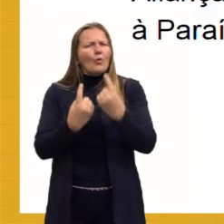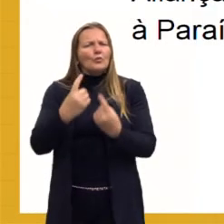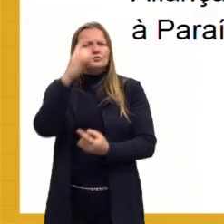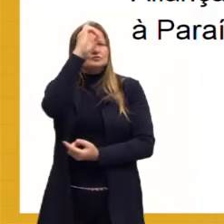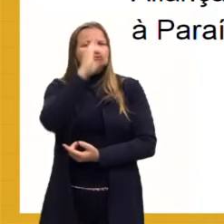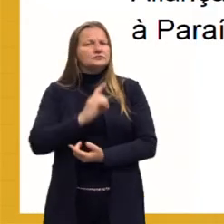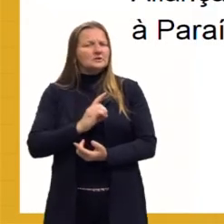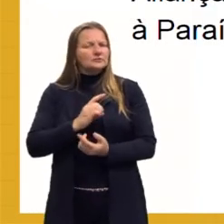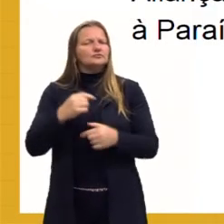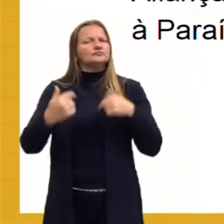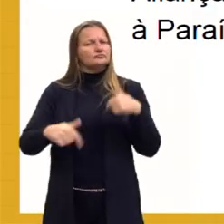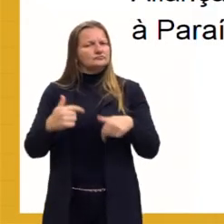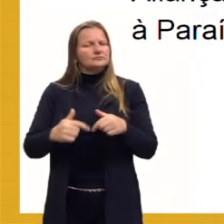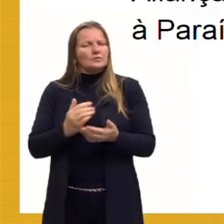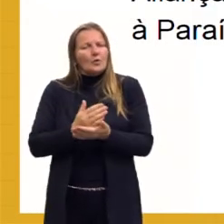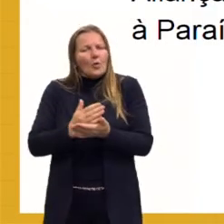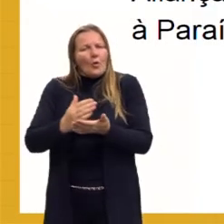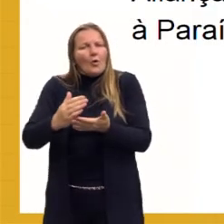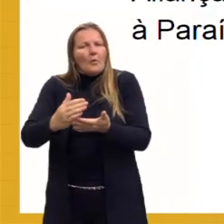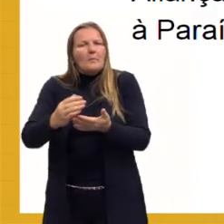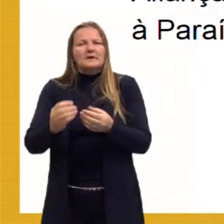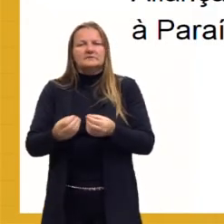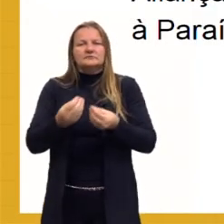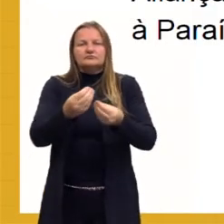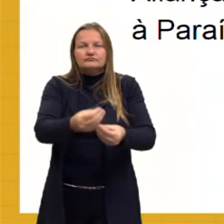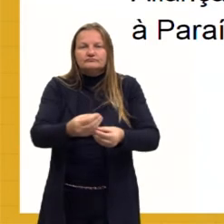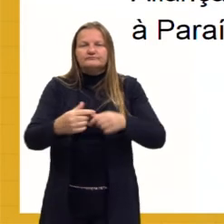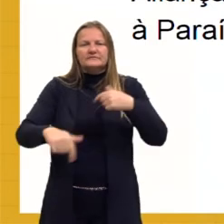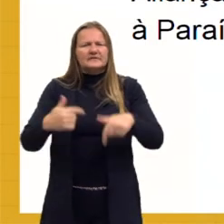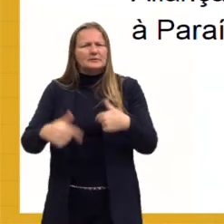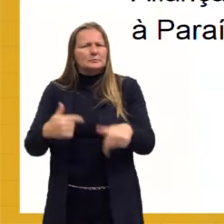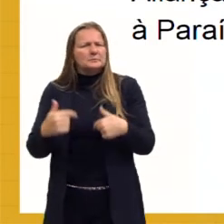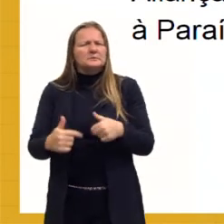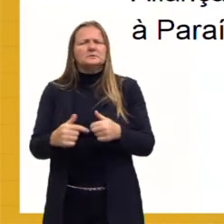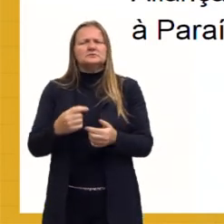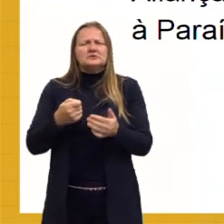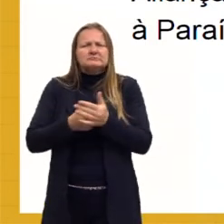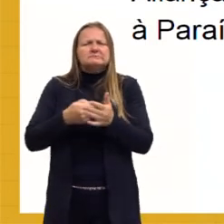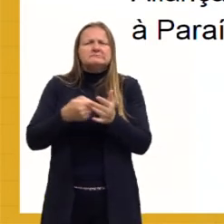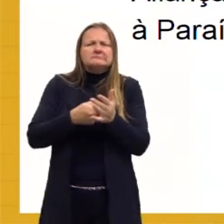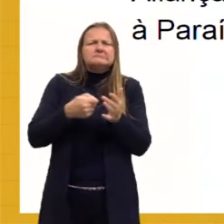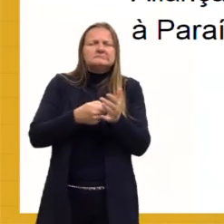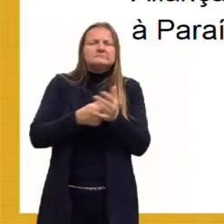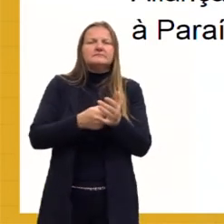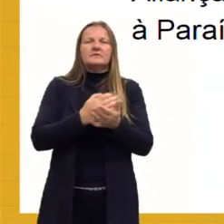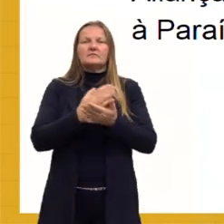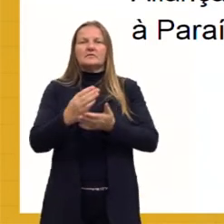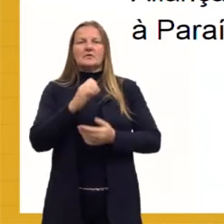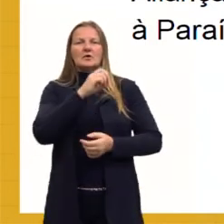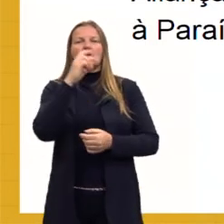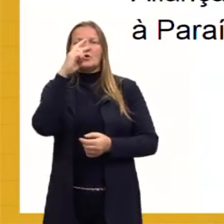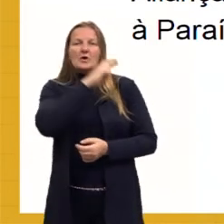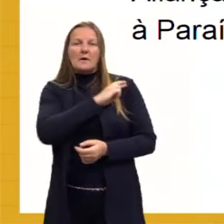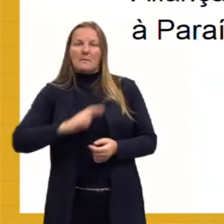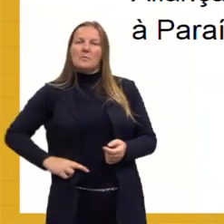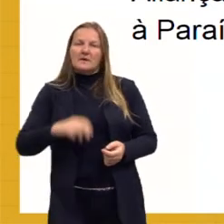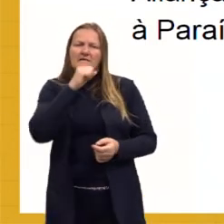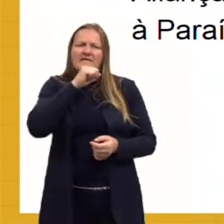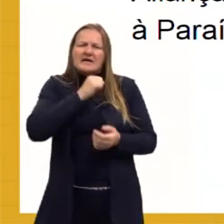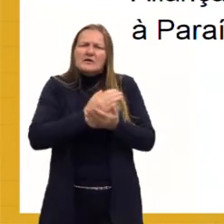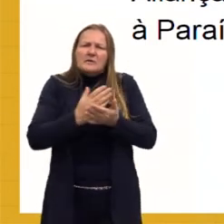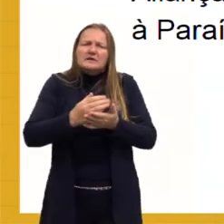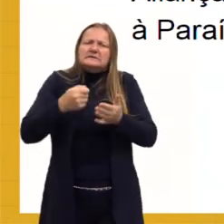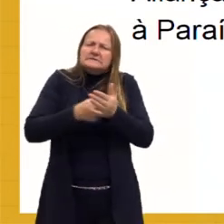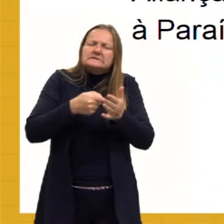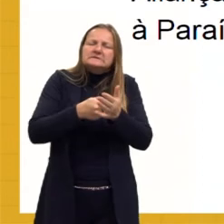trabalhistas para os trabalhadores, para os operários que brigavam por isso já desde o início da República Velha. Então, mesmo